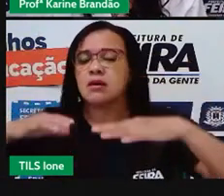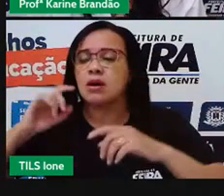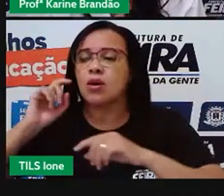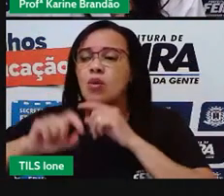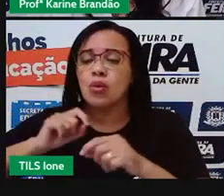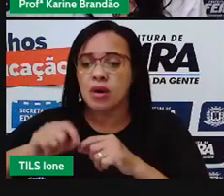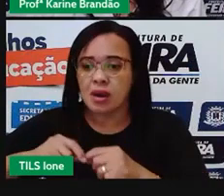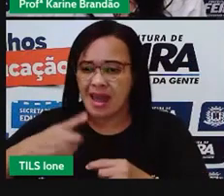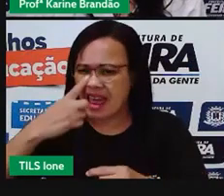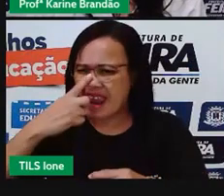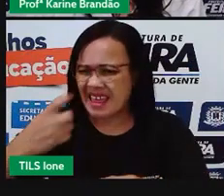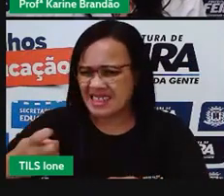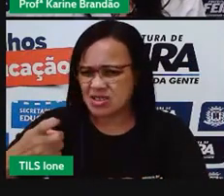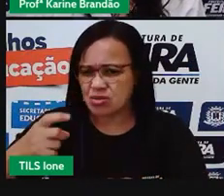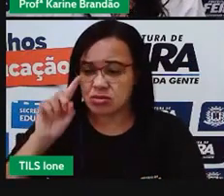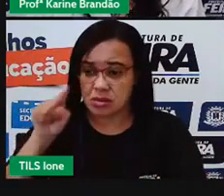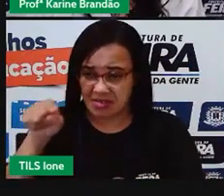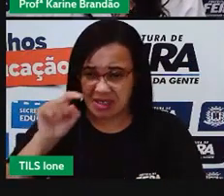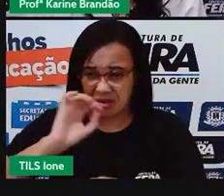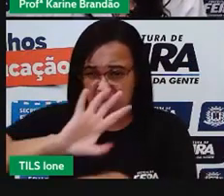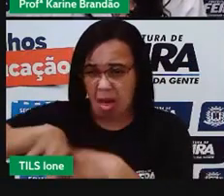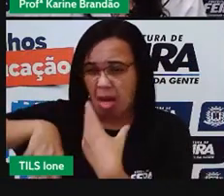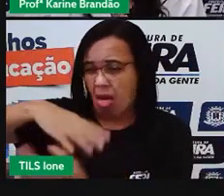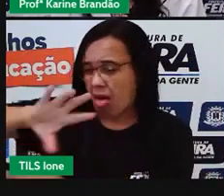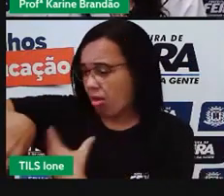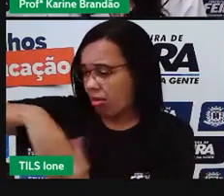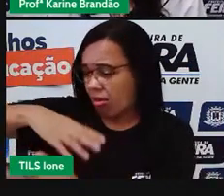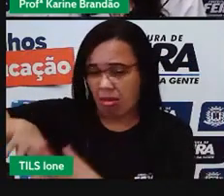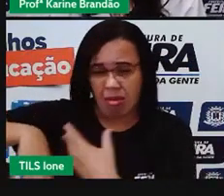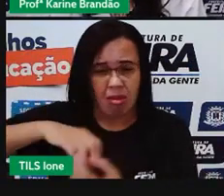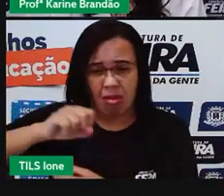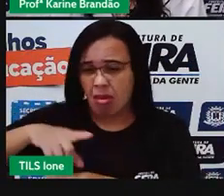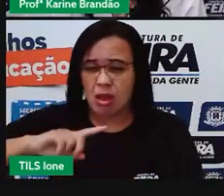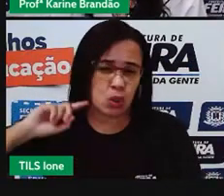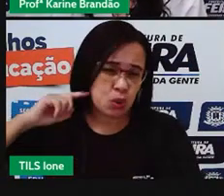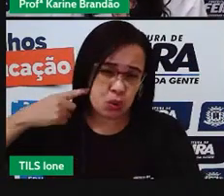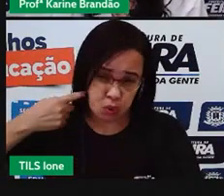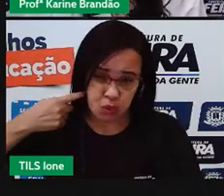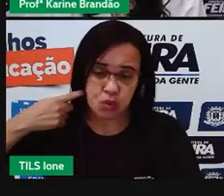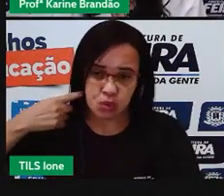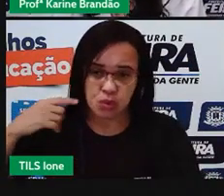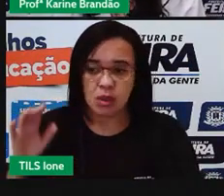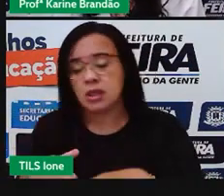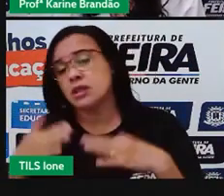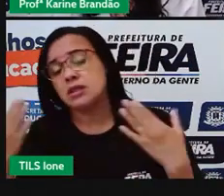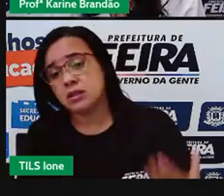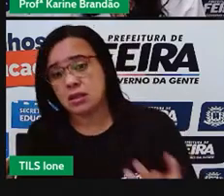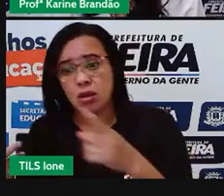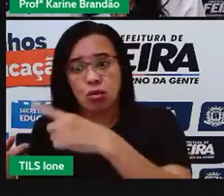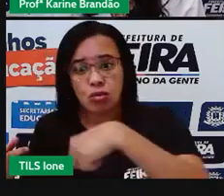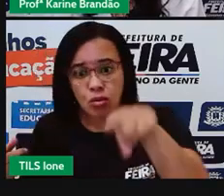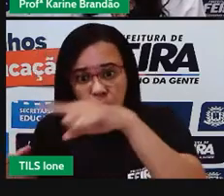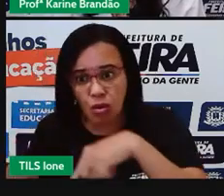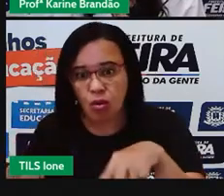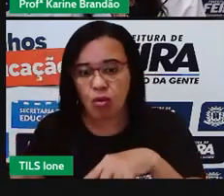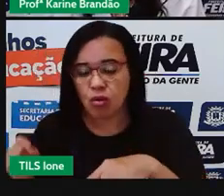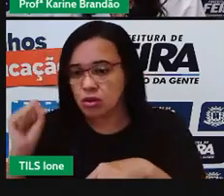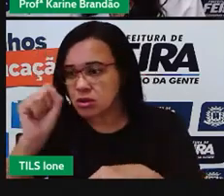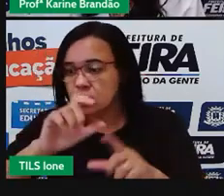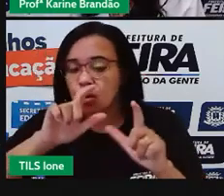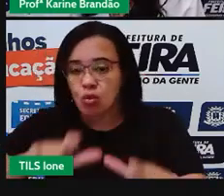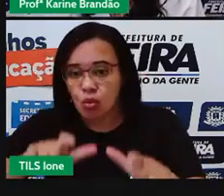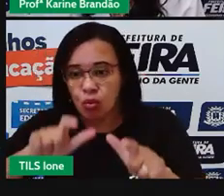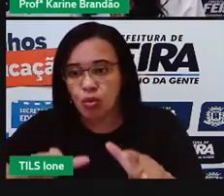colocando lixo onde não devia, né? Então, como é que está a nossa relação com esse ambiente? E a gente